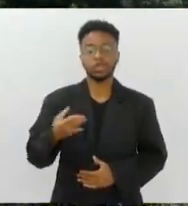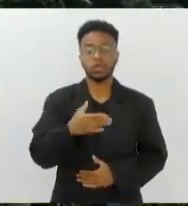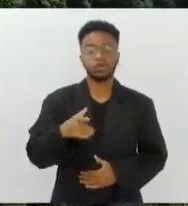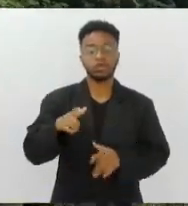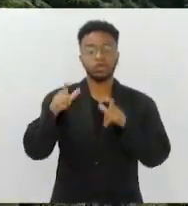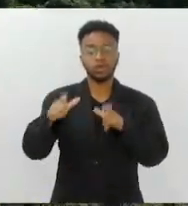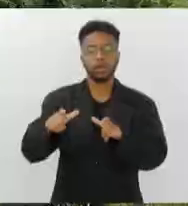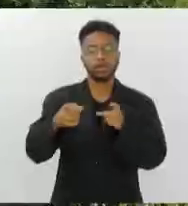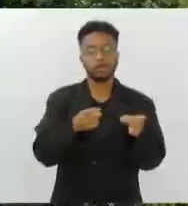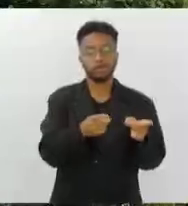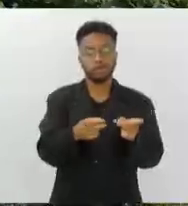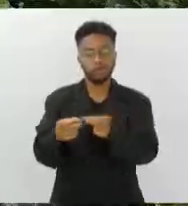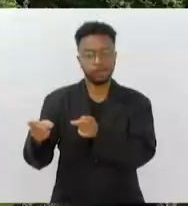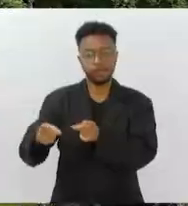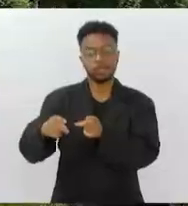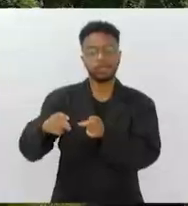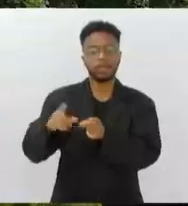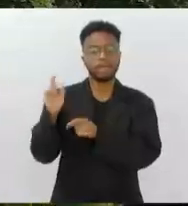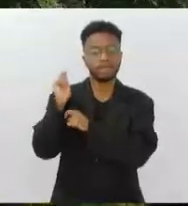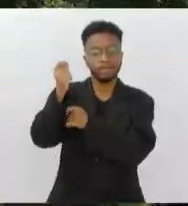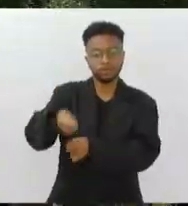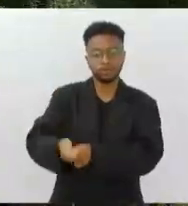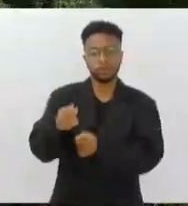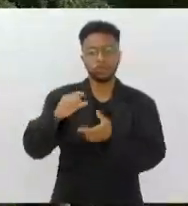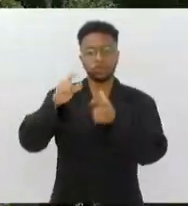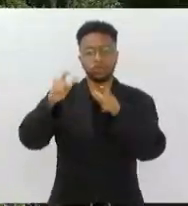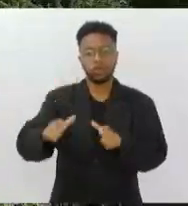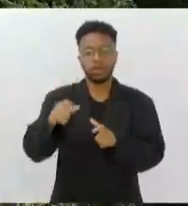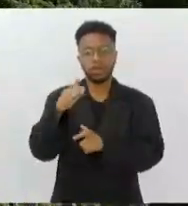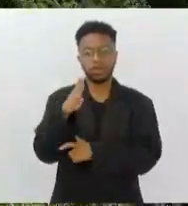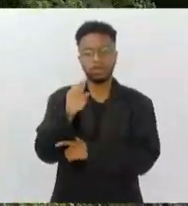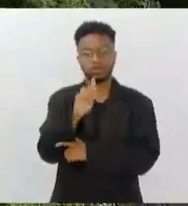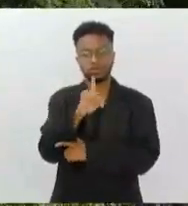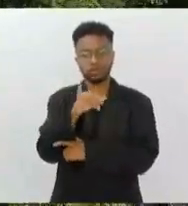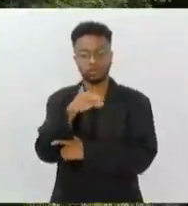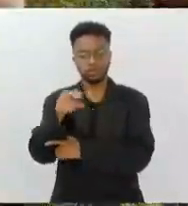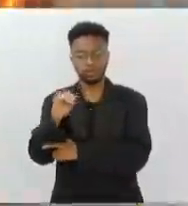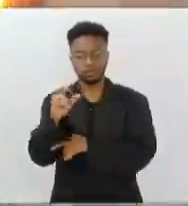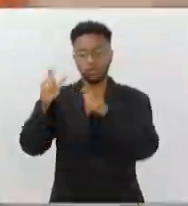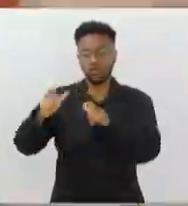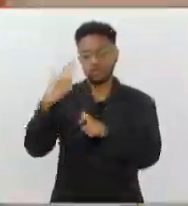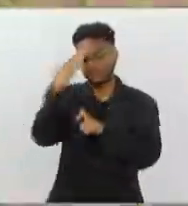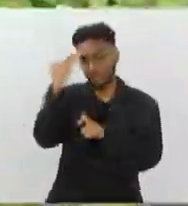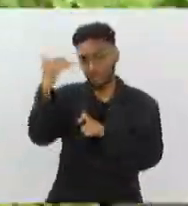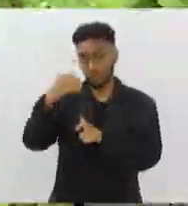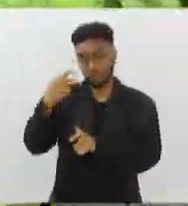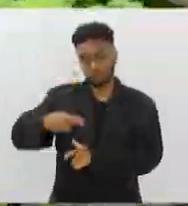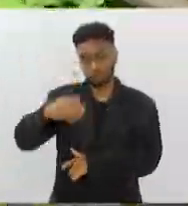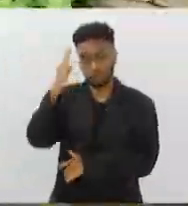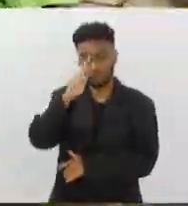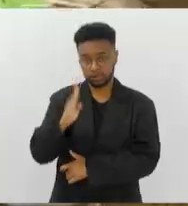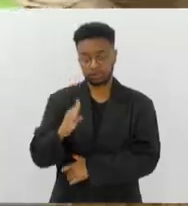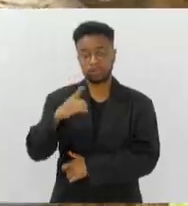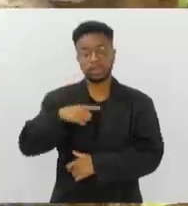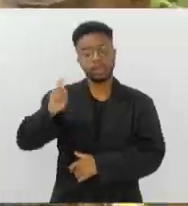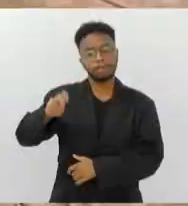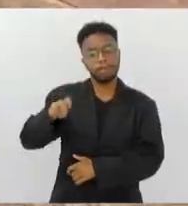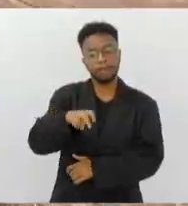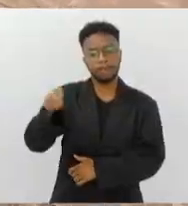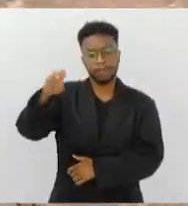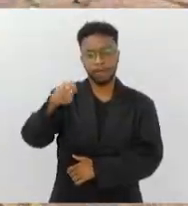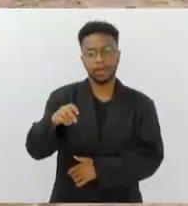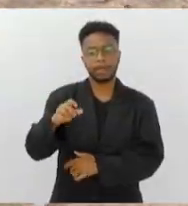do pescador em Búzios fortalece o turismo no balneário mais famoso do Brasil. Trilha do Arvoreto em